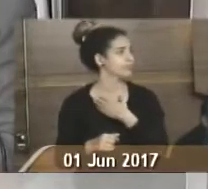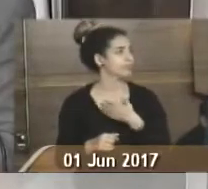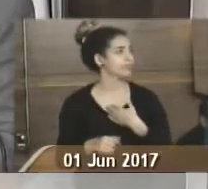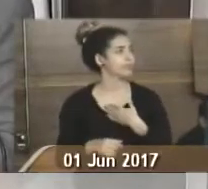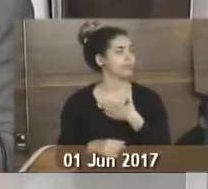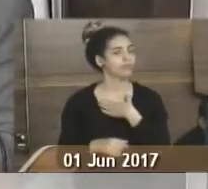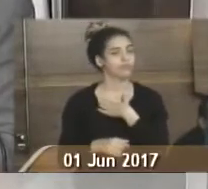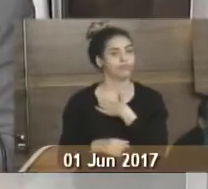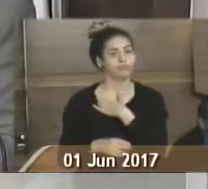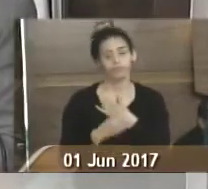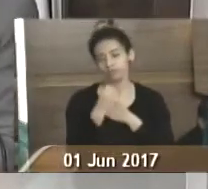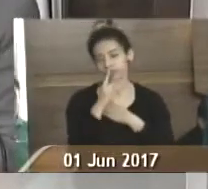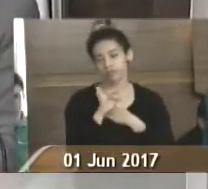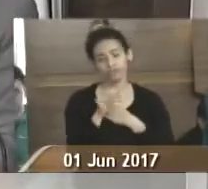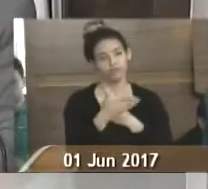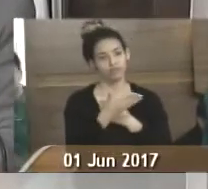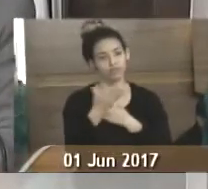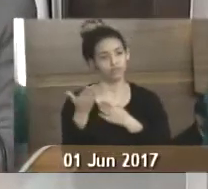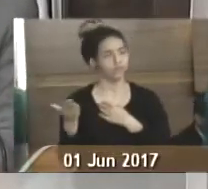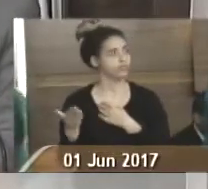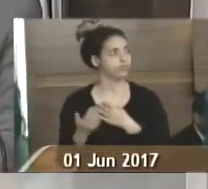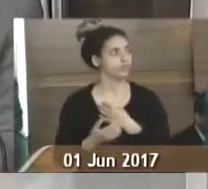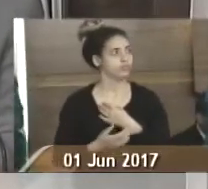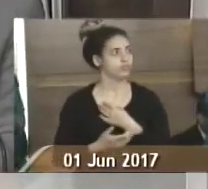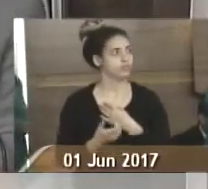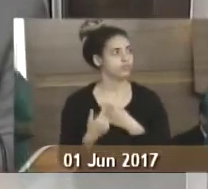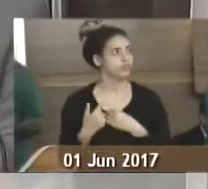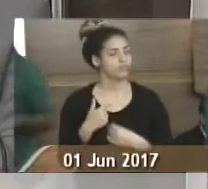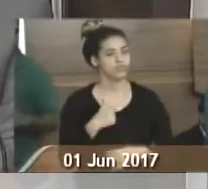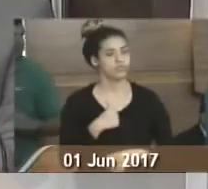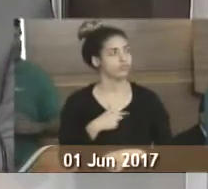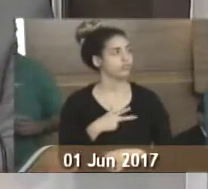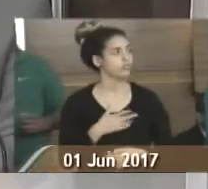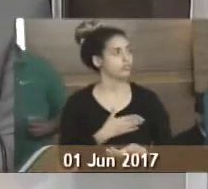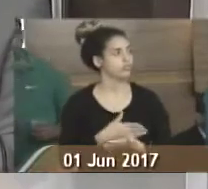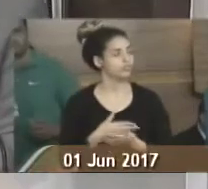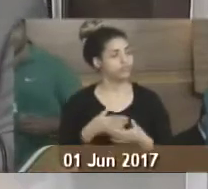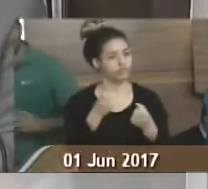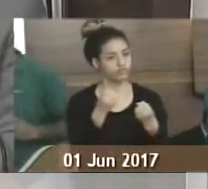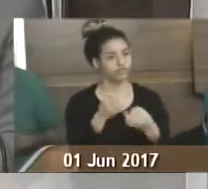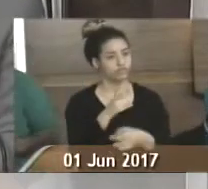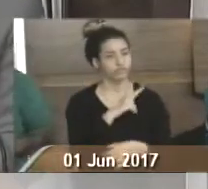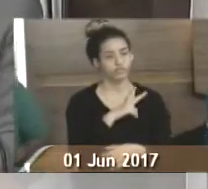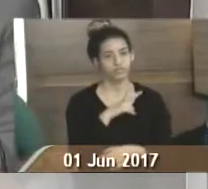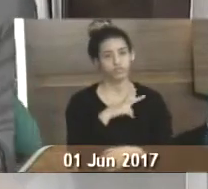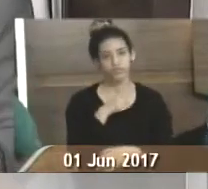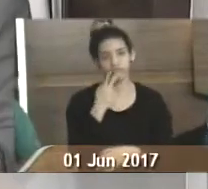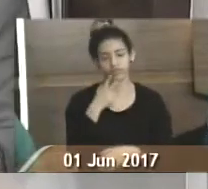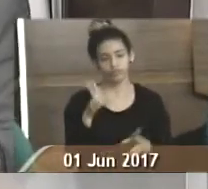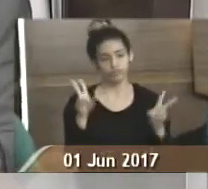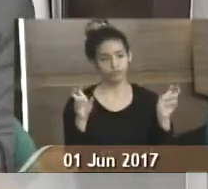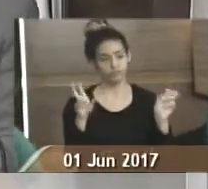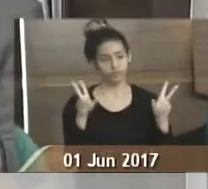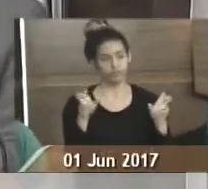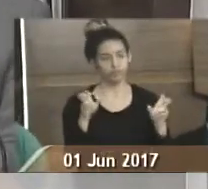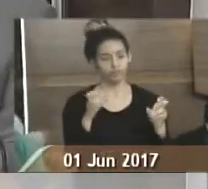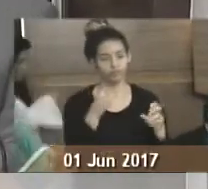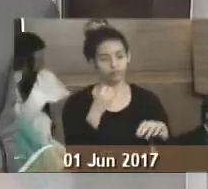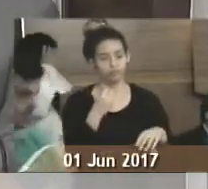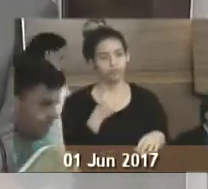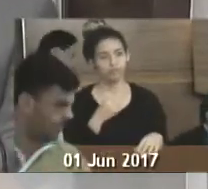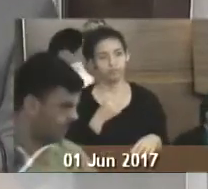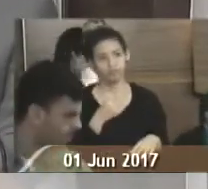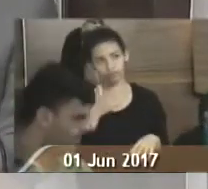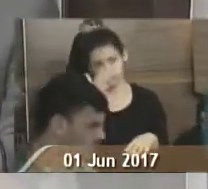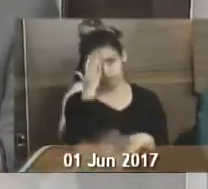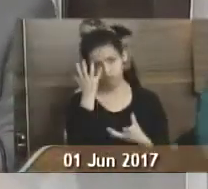Bem, bom dia a todos. Eu vou começar aqui a explicação pessoal, falando sobre um assunto que muito interessa à